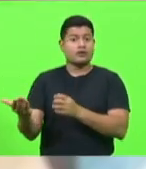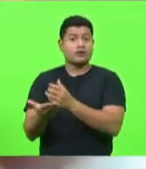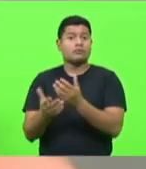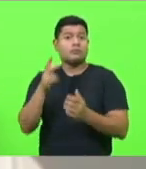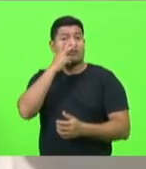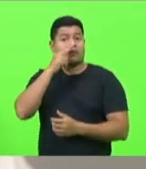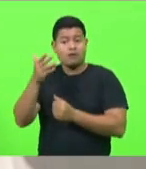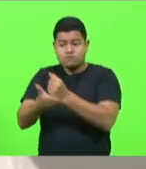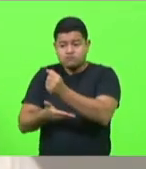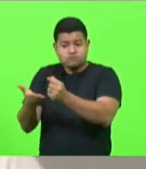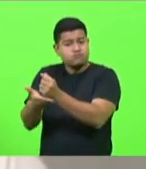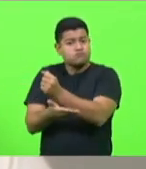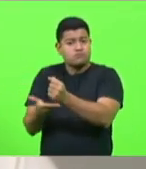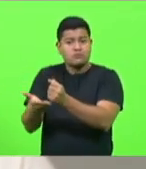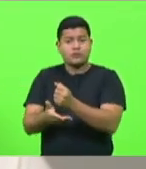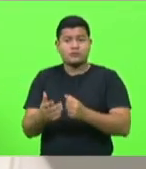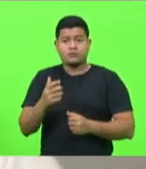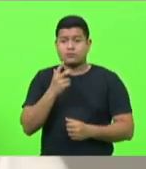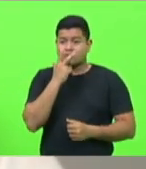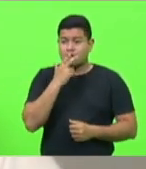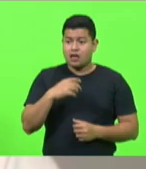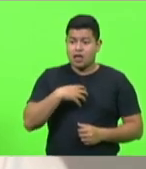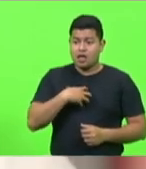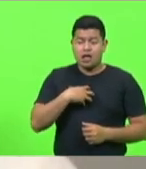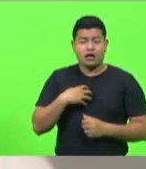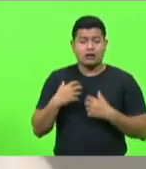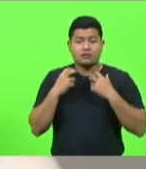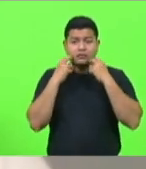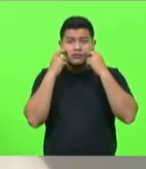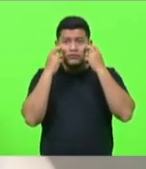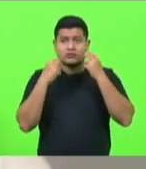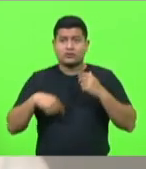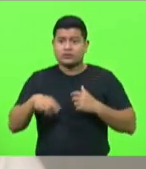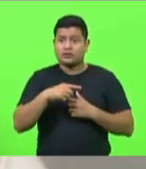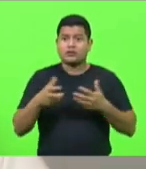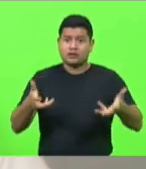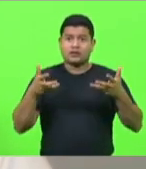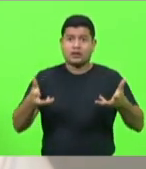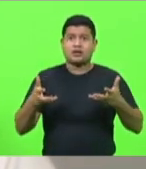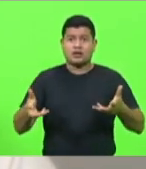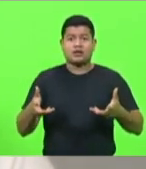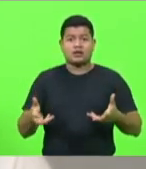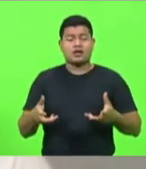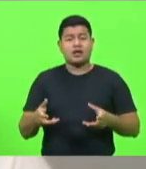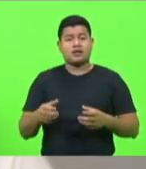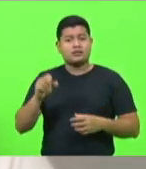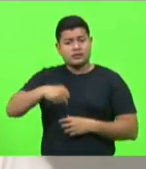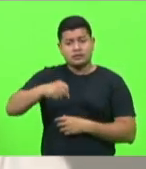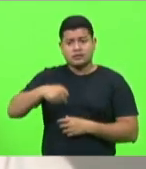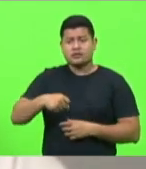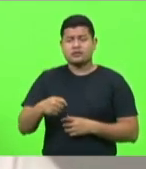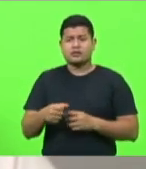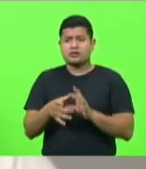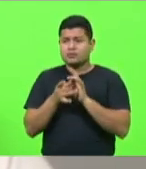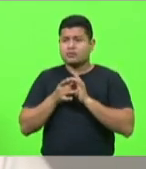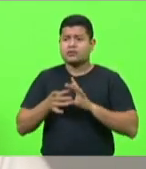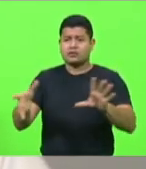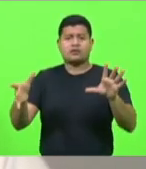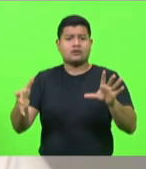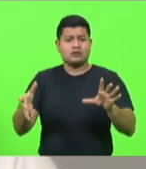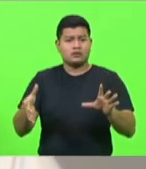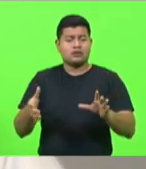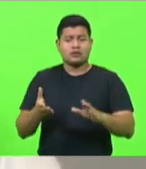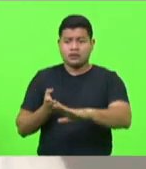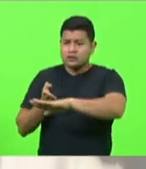nós temos vergonha de admitir que queremos, sim, a nossa liberdade religiosa? A nossa liberdade